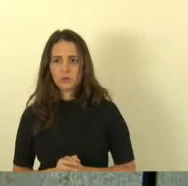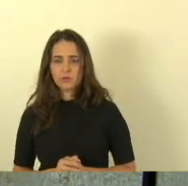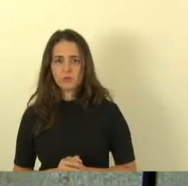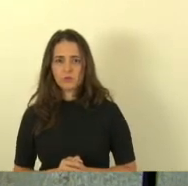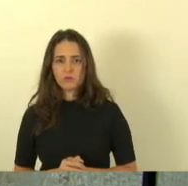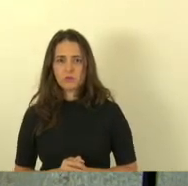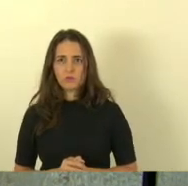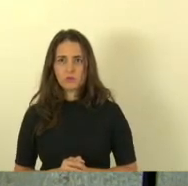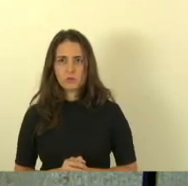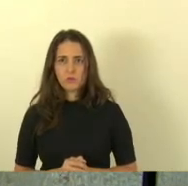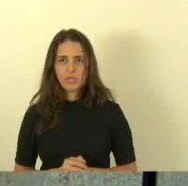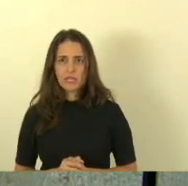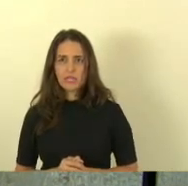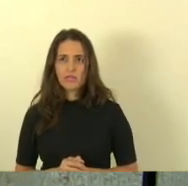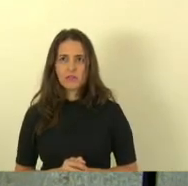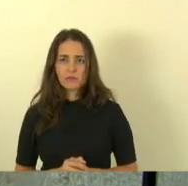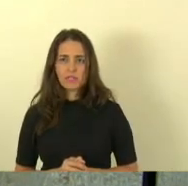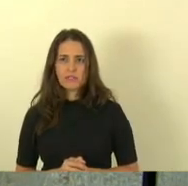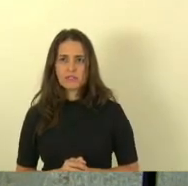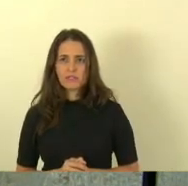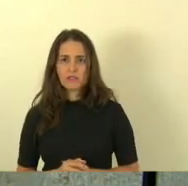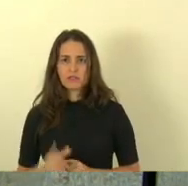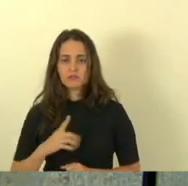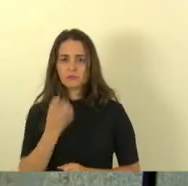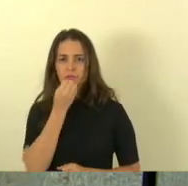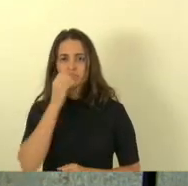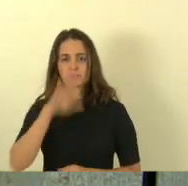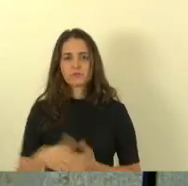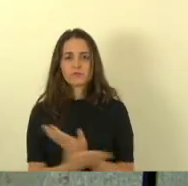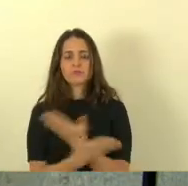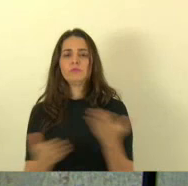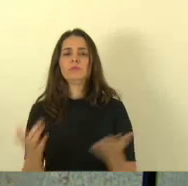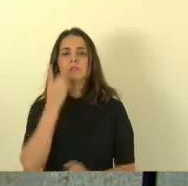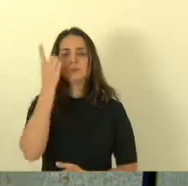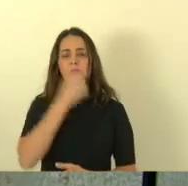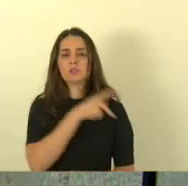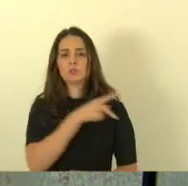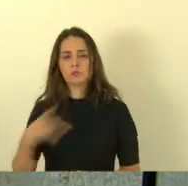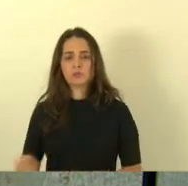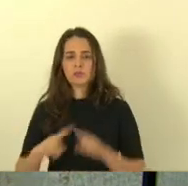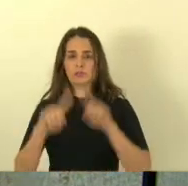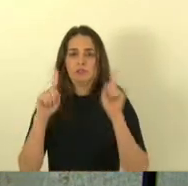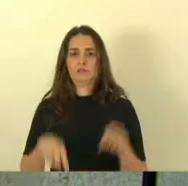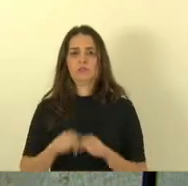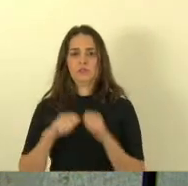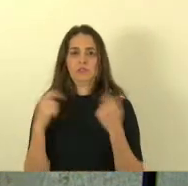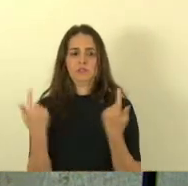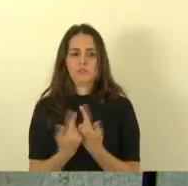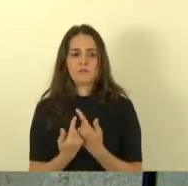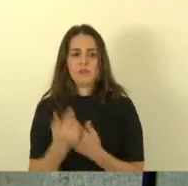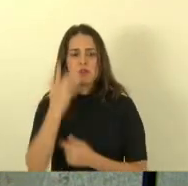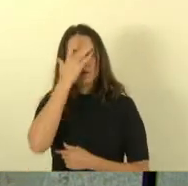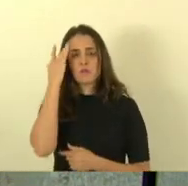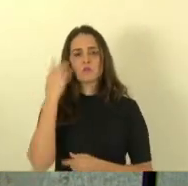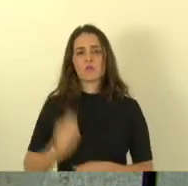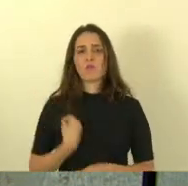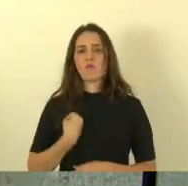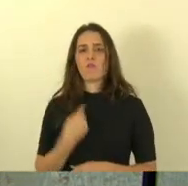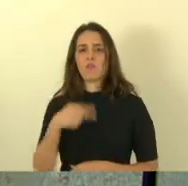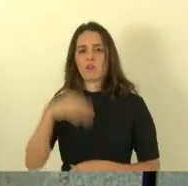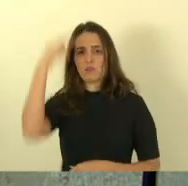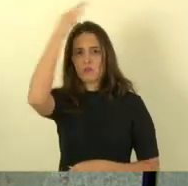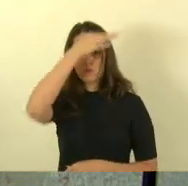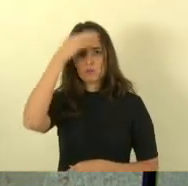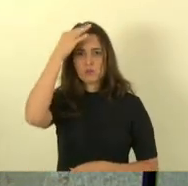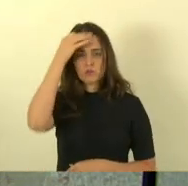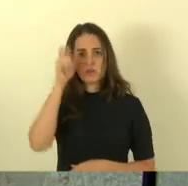Boa tarde, presidente. Boa tarde, deputados, deputadas, servidores aqui da Assembleia, cidadão do Espírito Santo que nos assiste